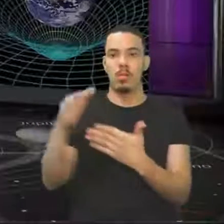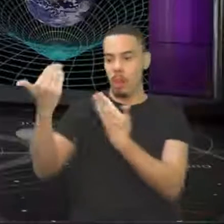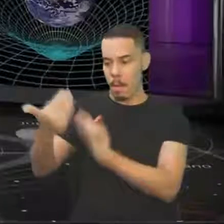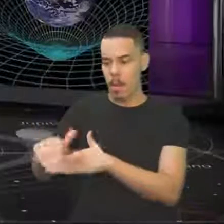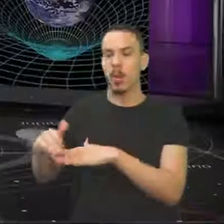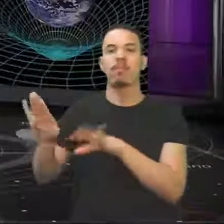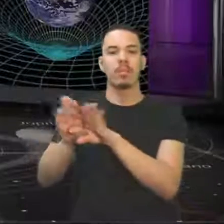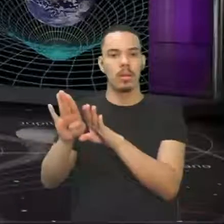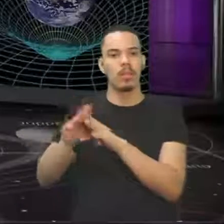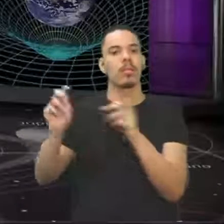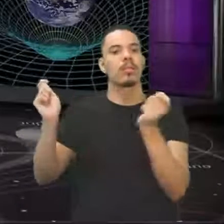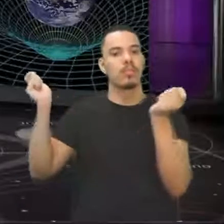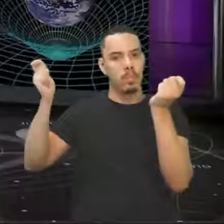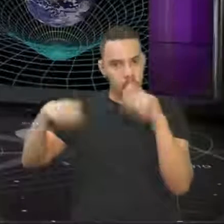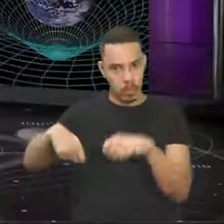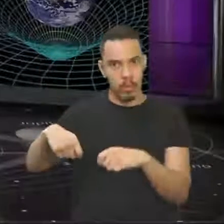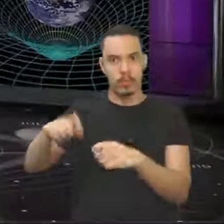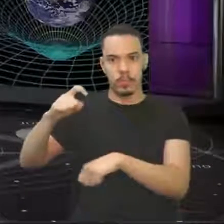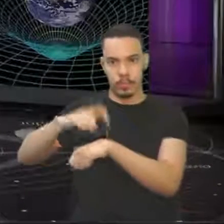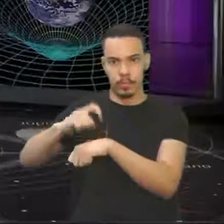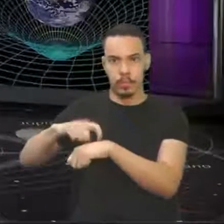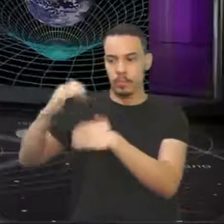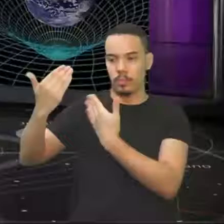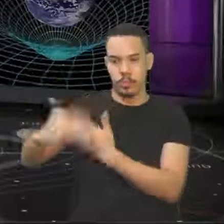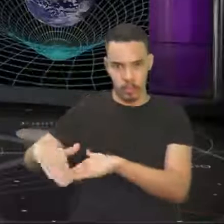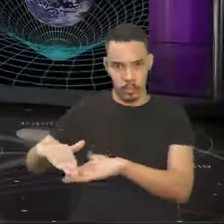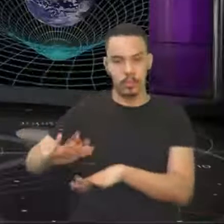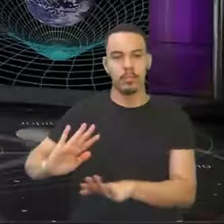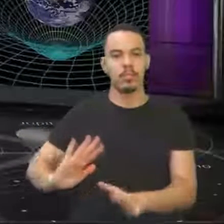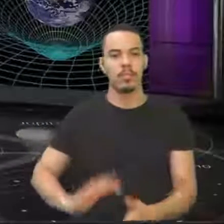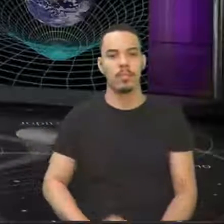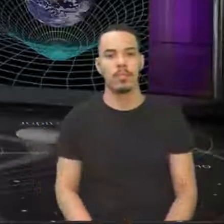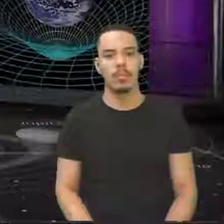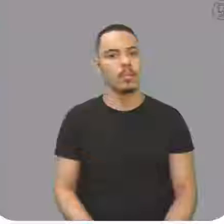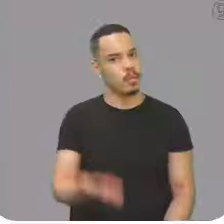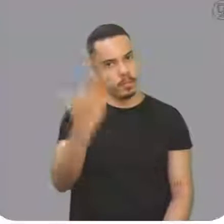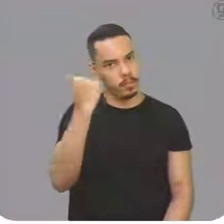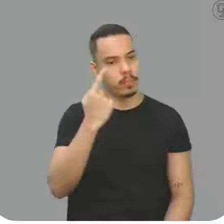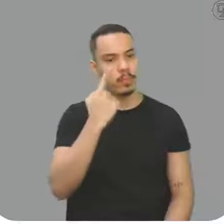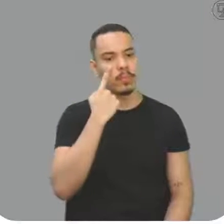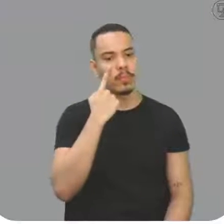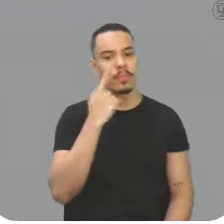calculadora pode ser utilizada. Tá? Então, vamos lá, então?